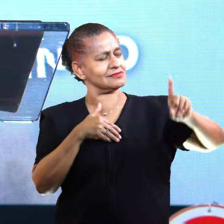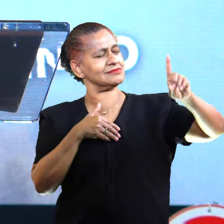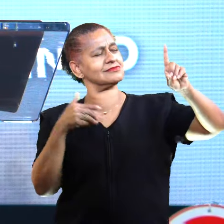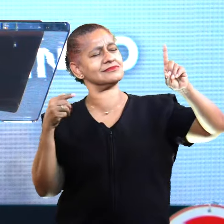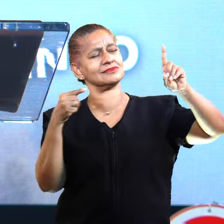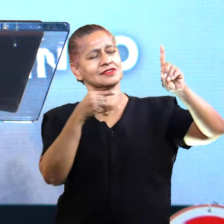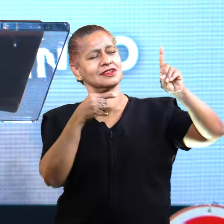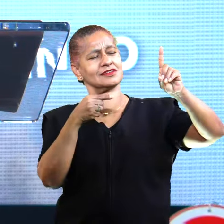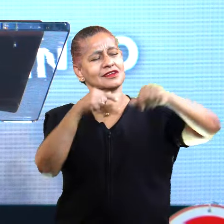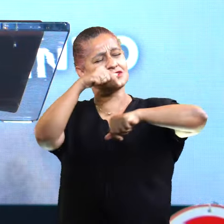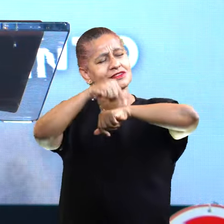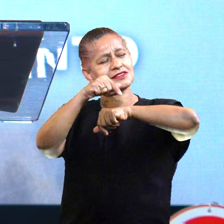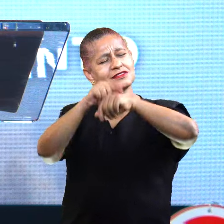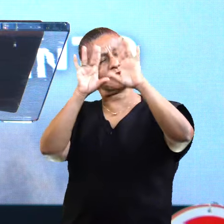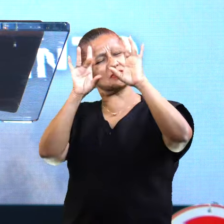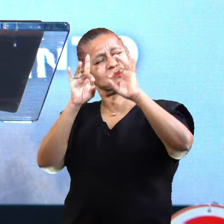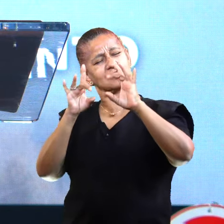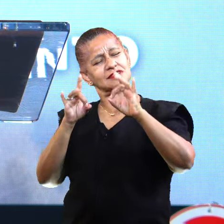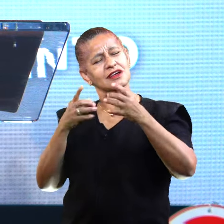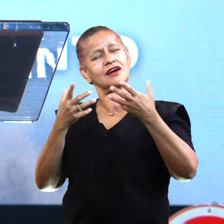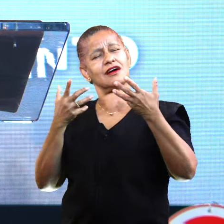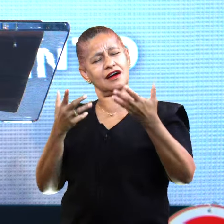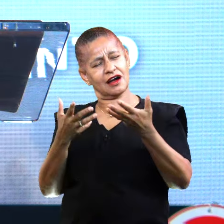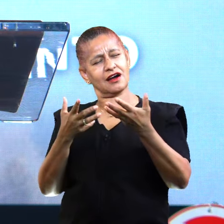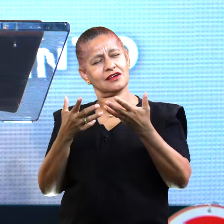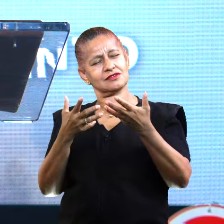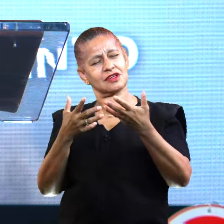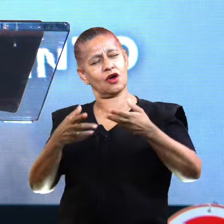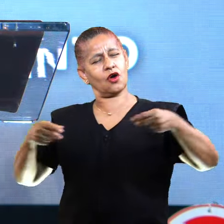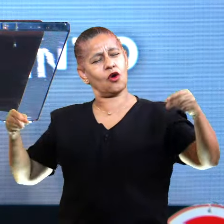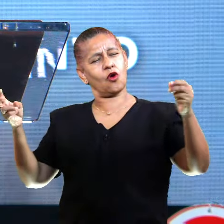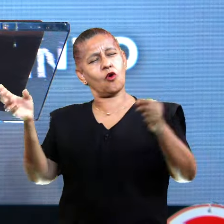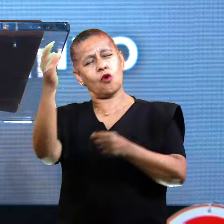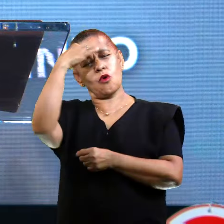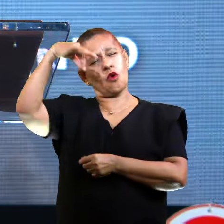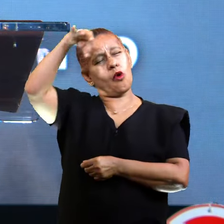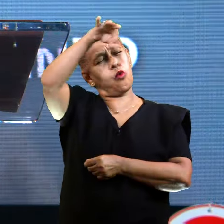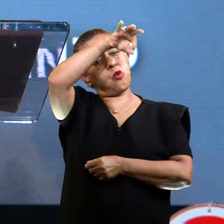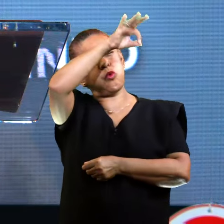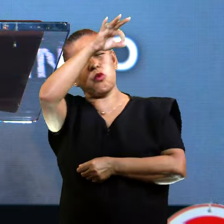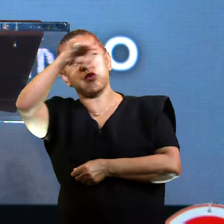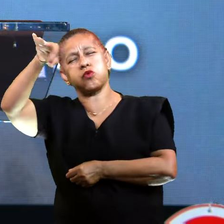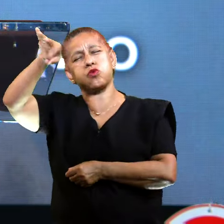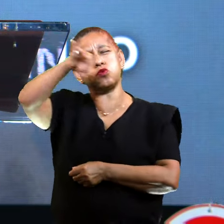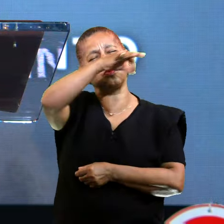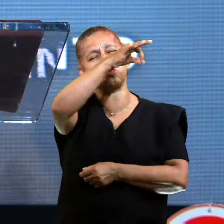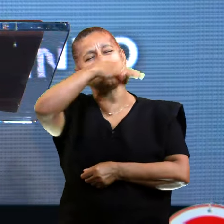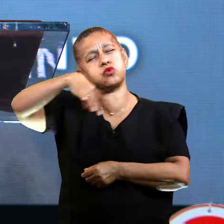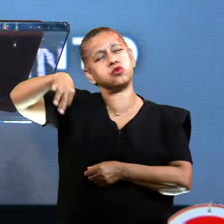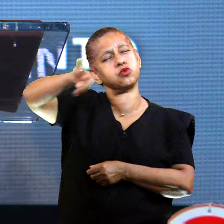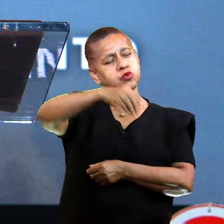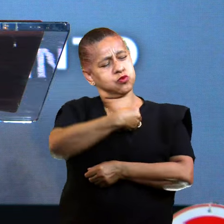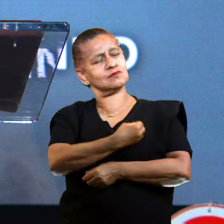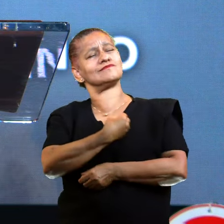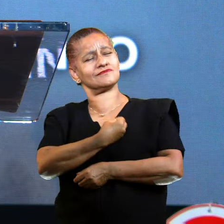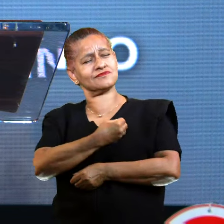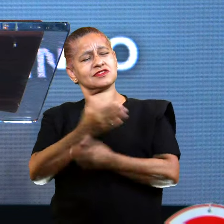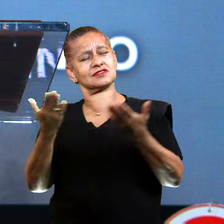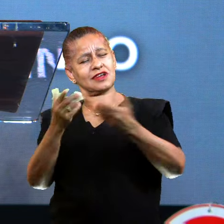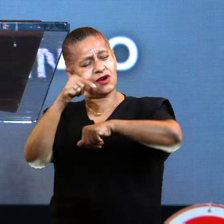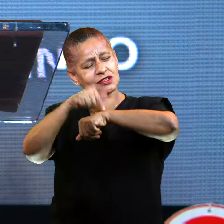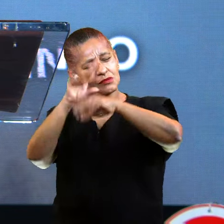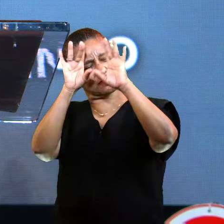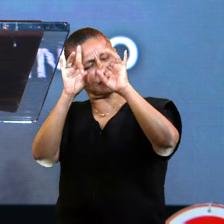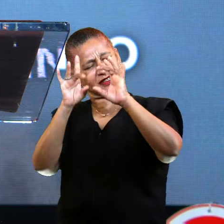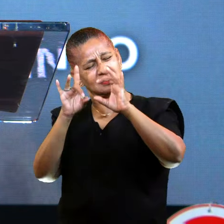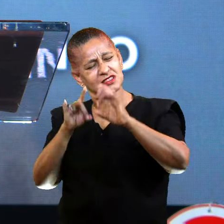E nesse tempo, Onde o teu vento do Espírito sopra sobre a tua igreja, Onde o